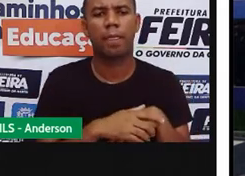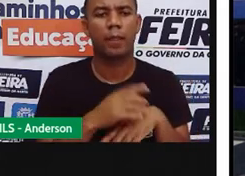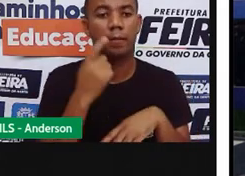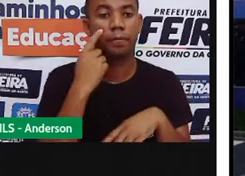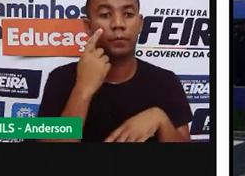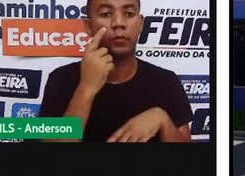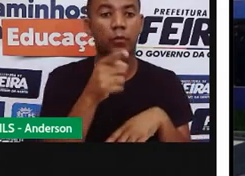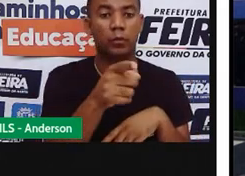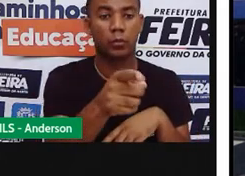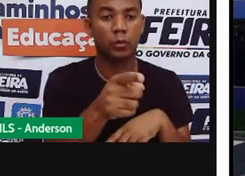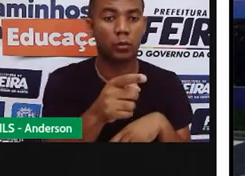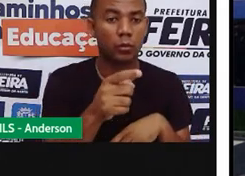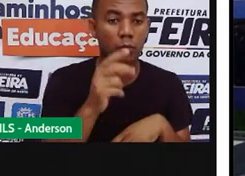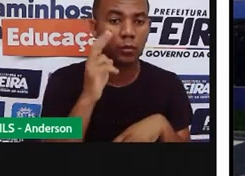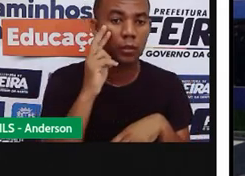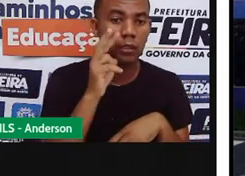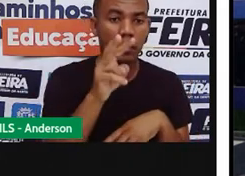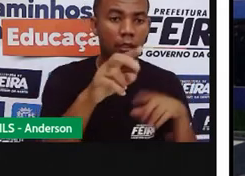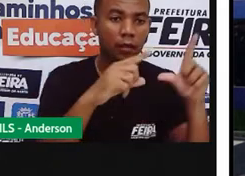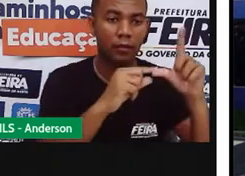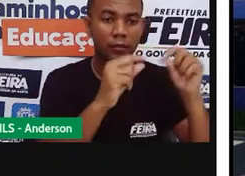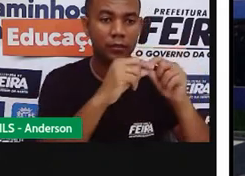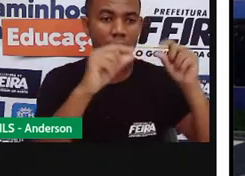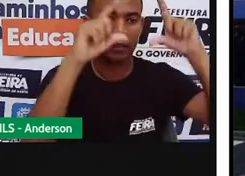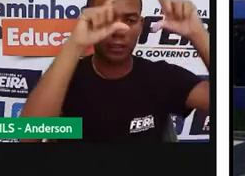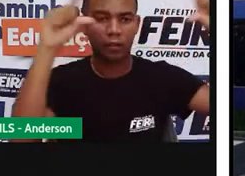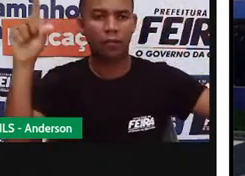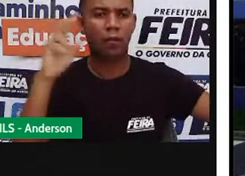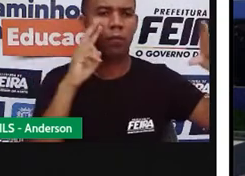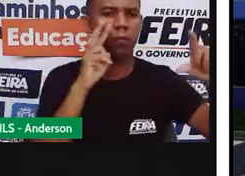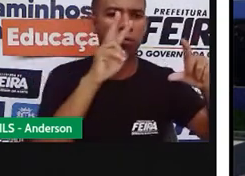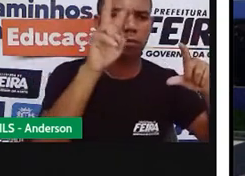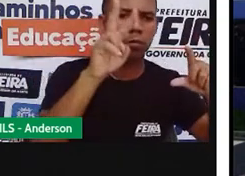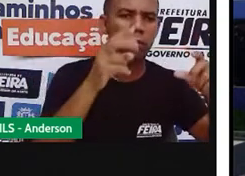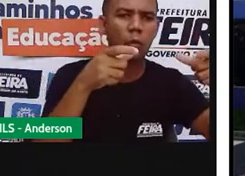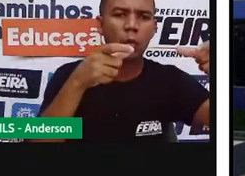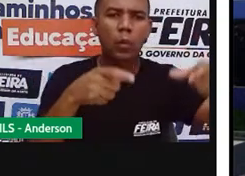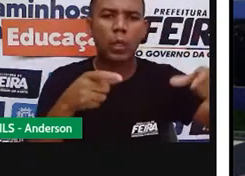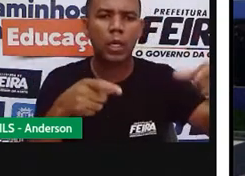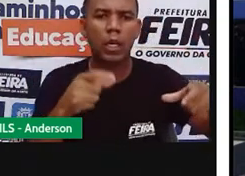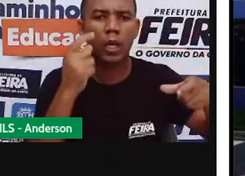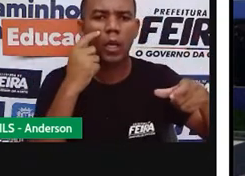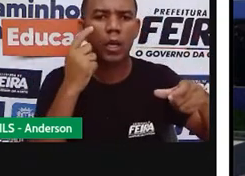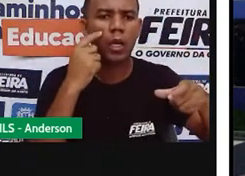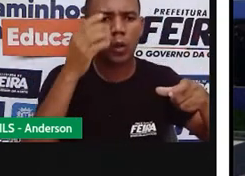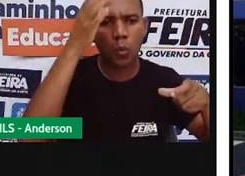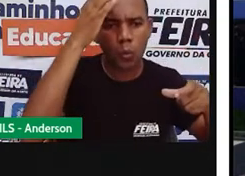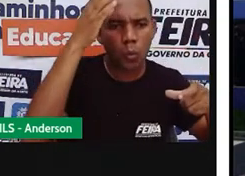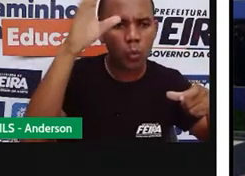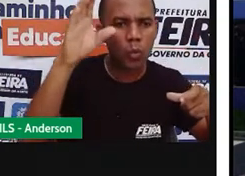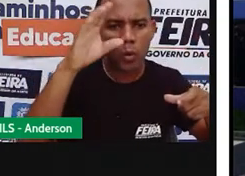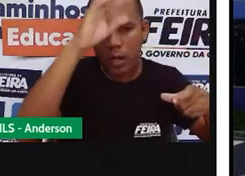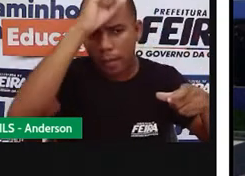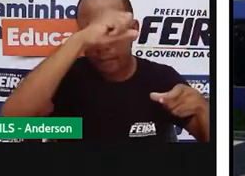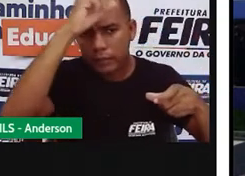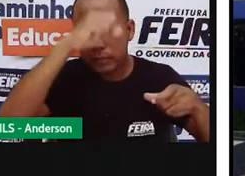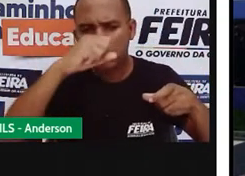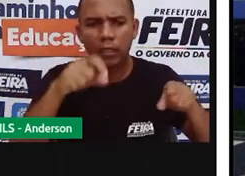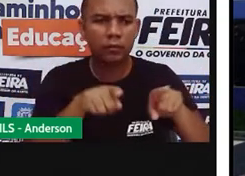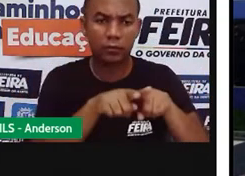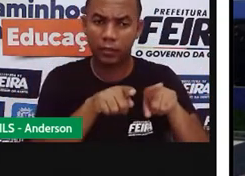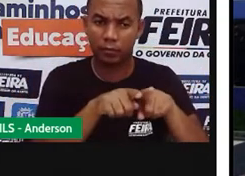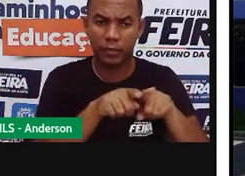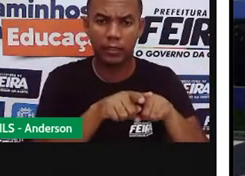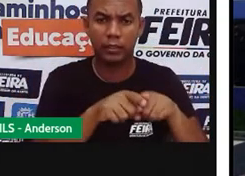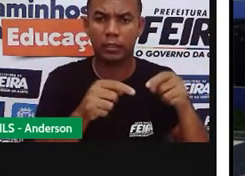observar os astros no céu. Eles oferecem cultura e entretenimento para a população.